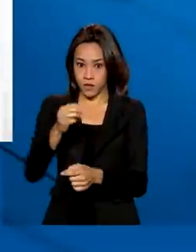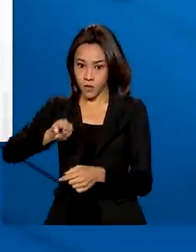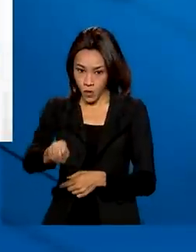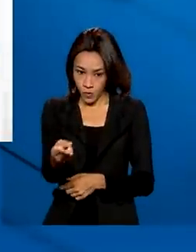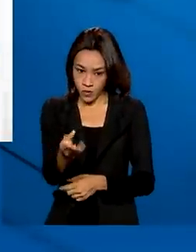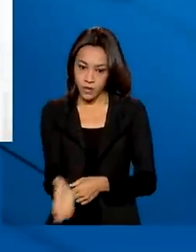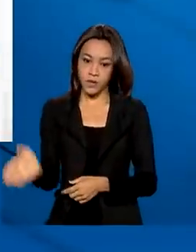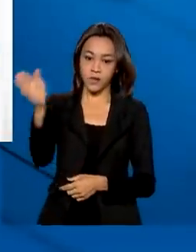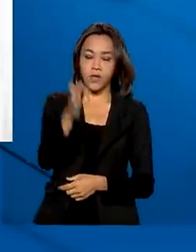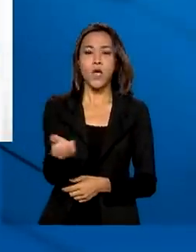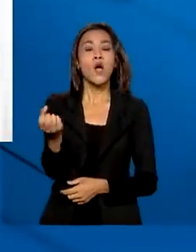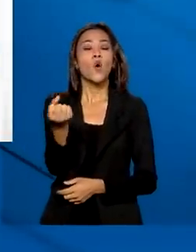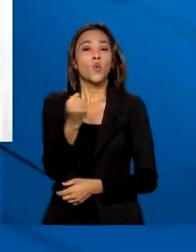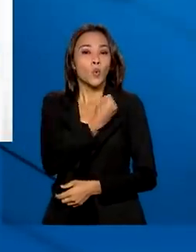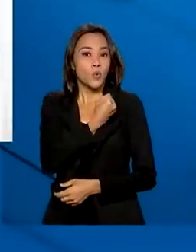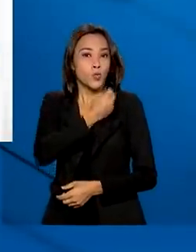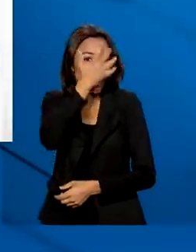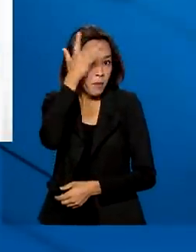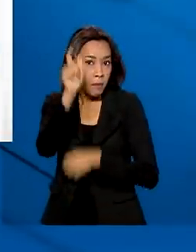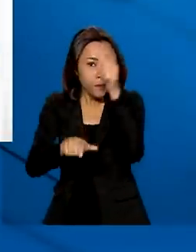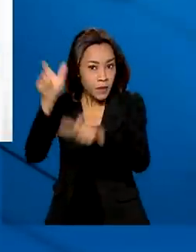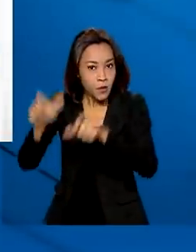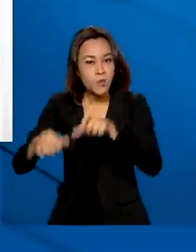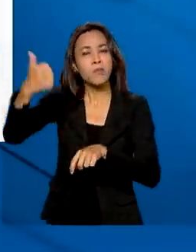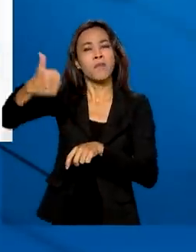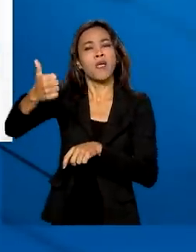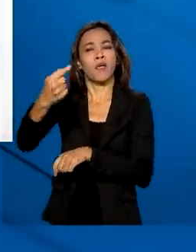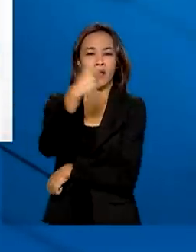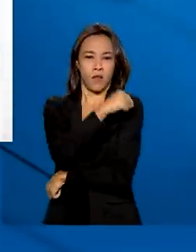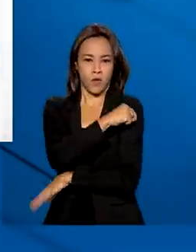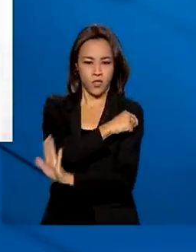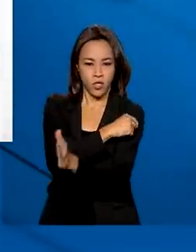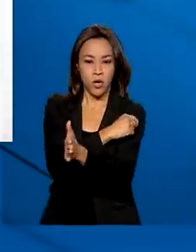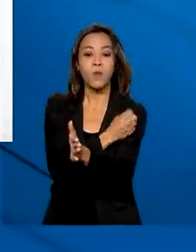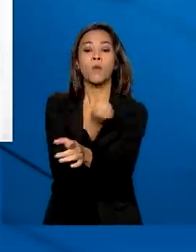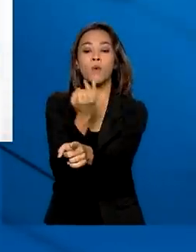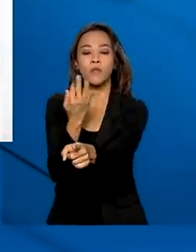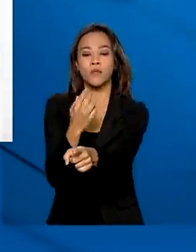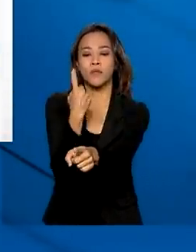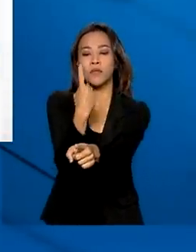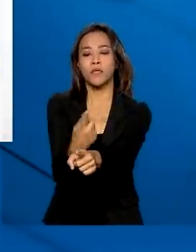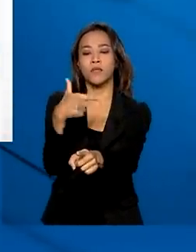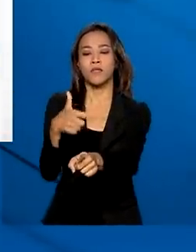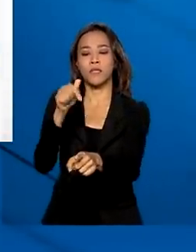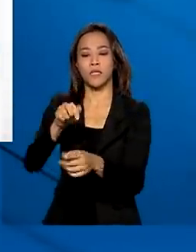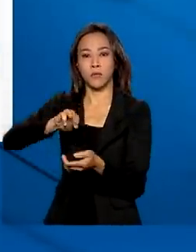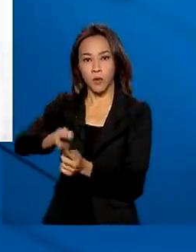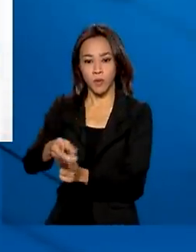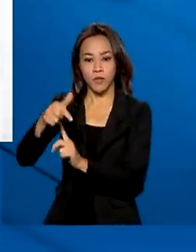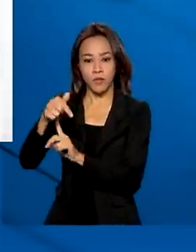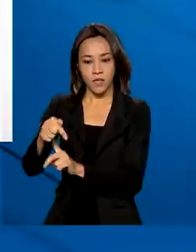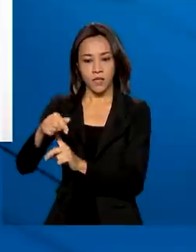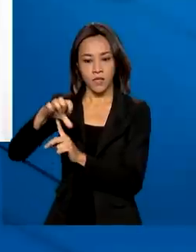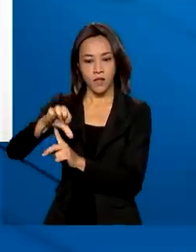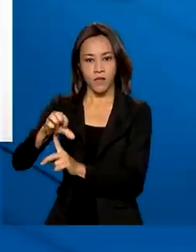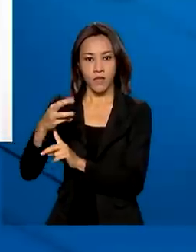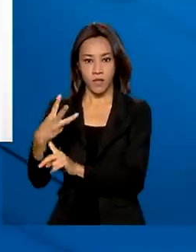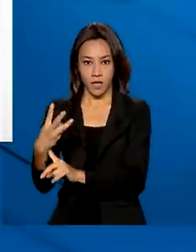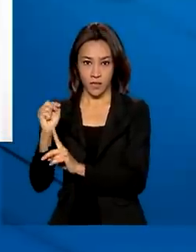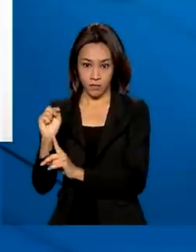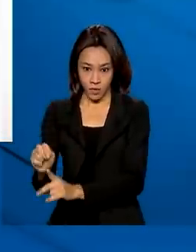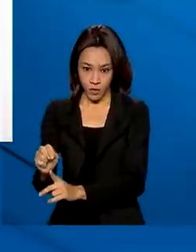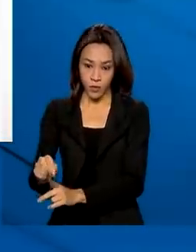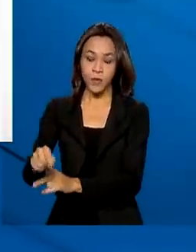O número de pessoas que tomaram a primeira dose da vacina é de 127 milhões, 793